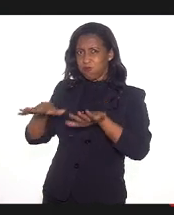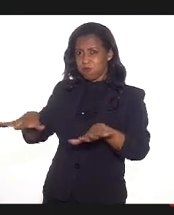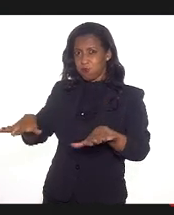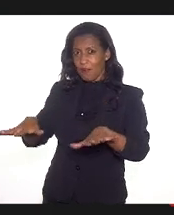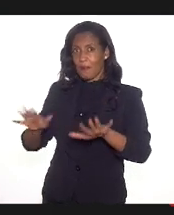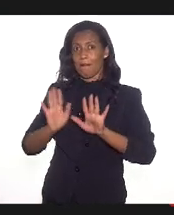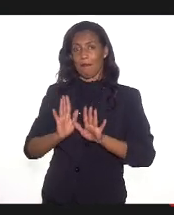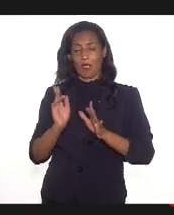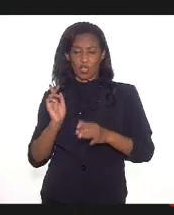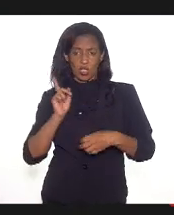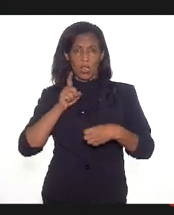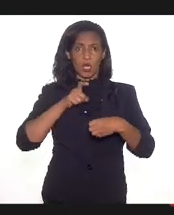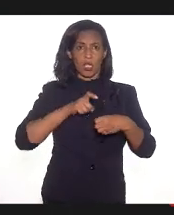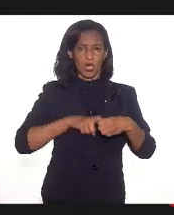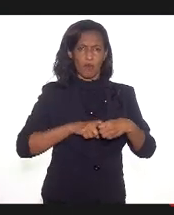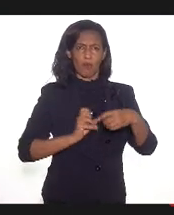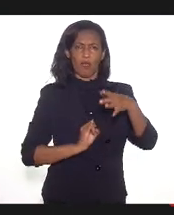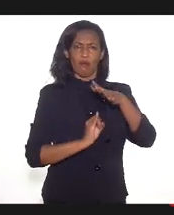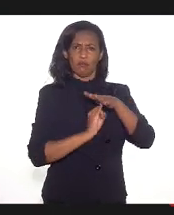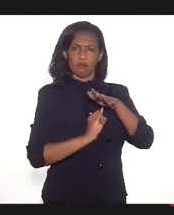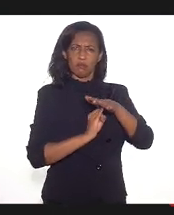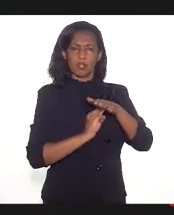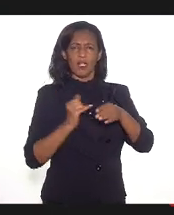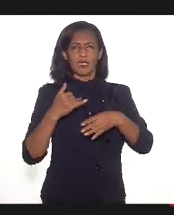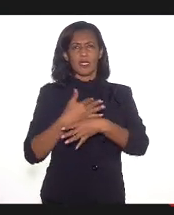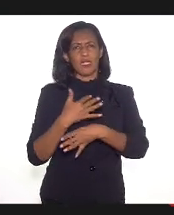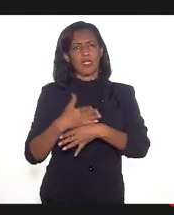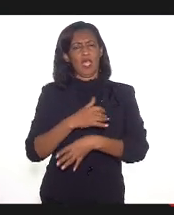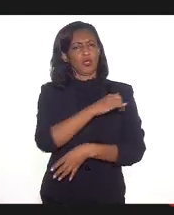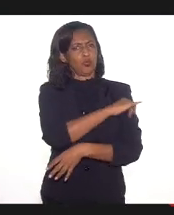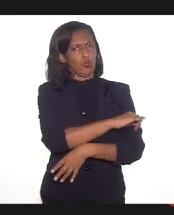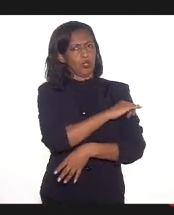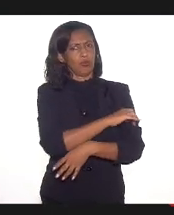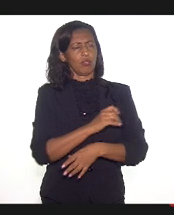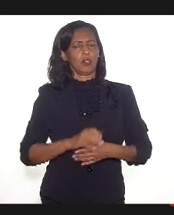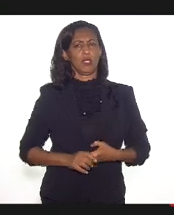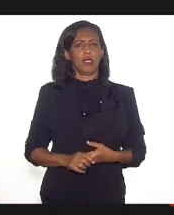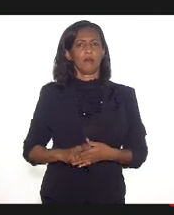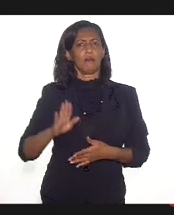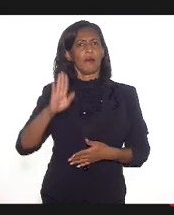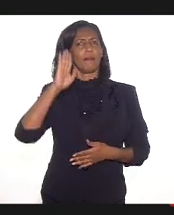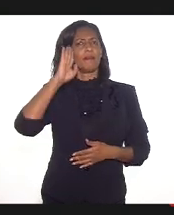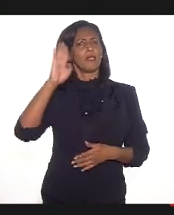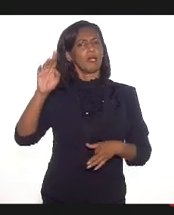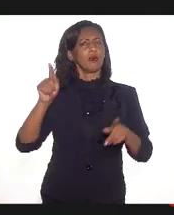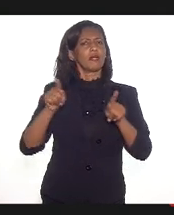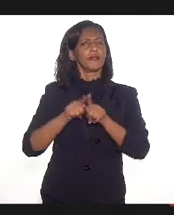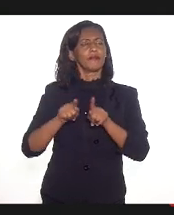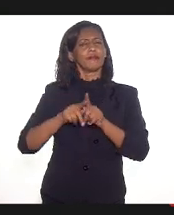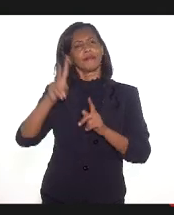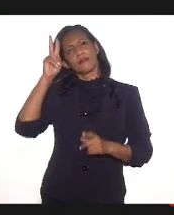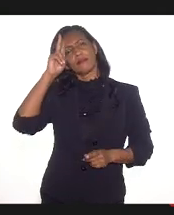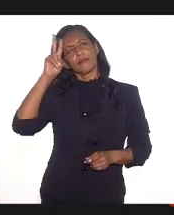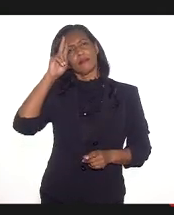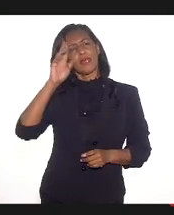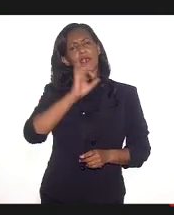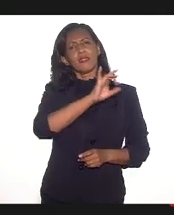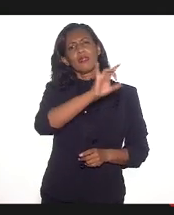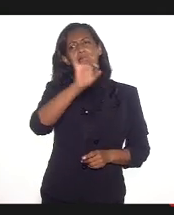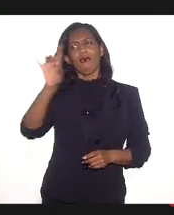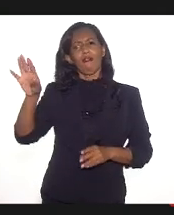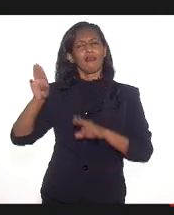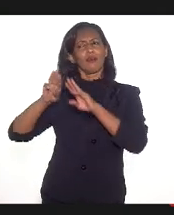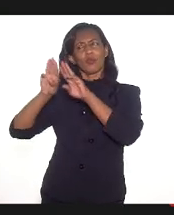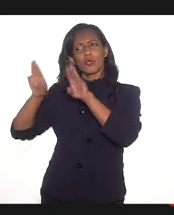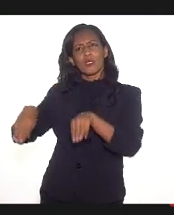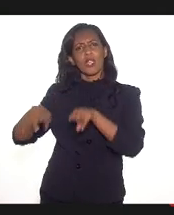devolver uma instituição à Cidade do Rio de Janeiro, mas, principalmente, também lembrar que cada museu